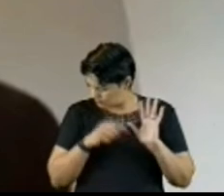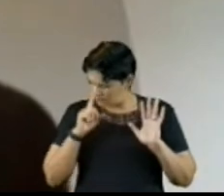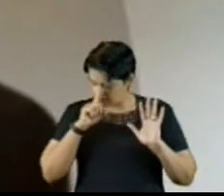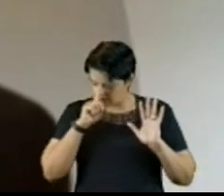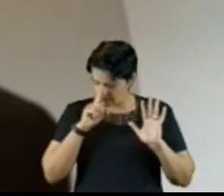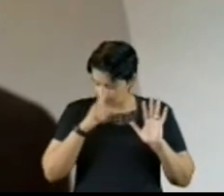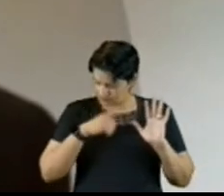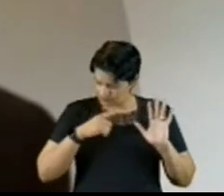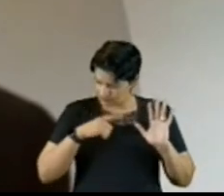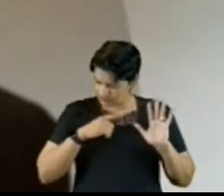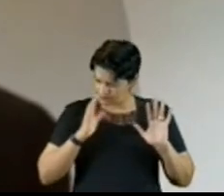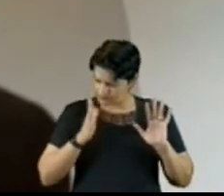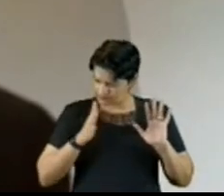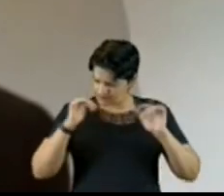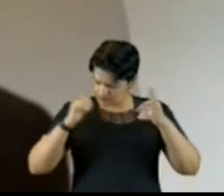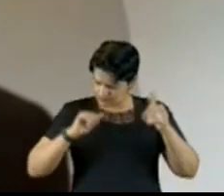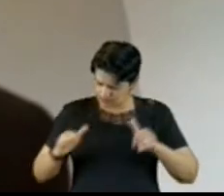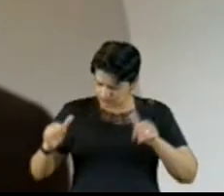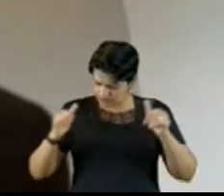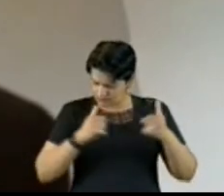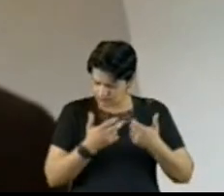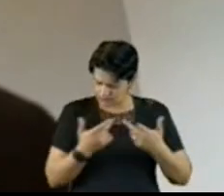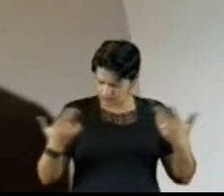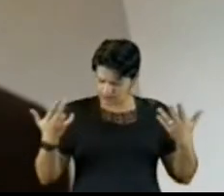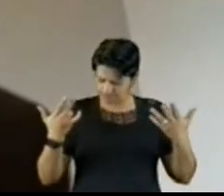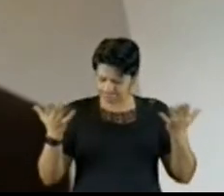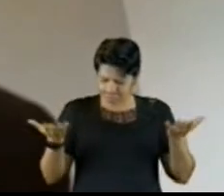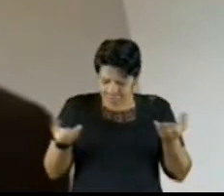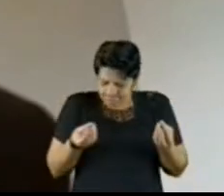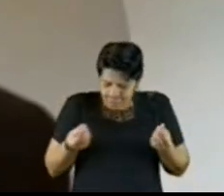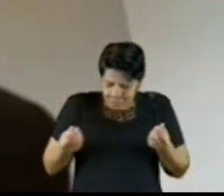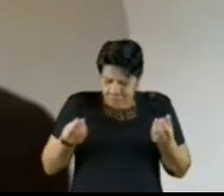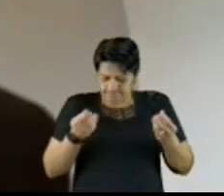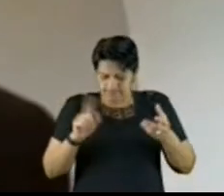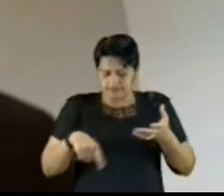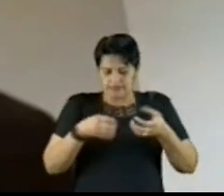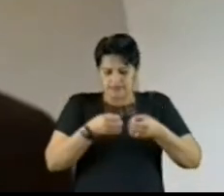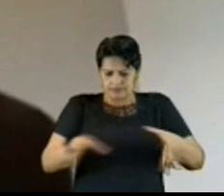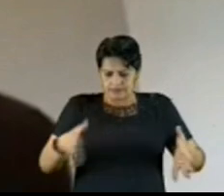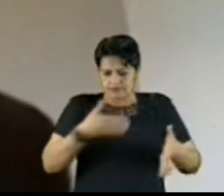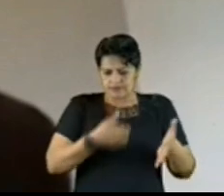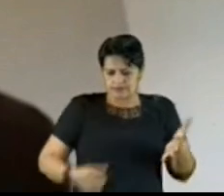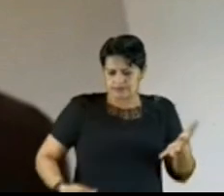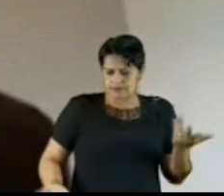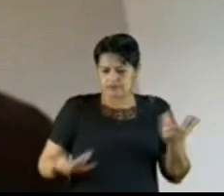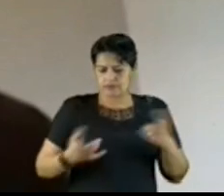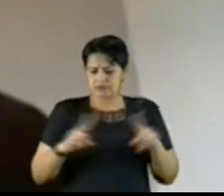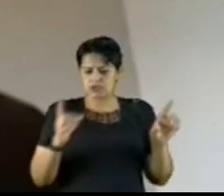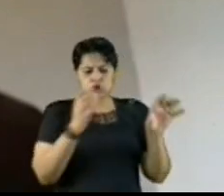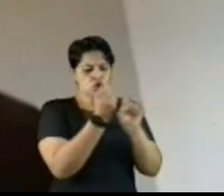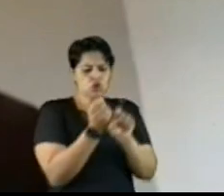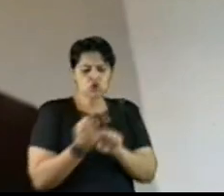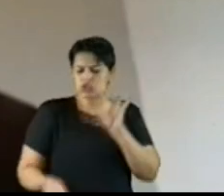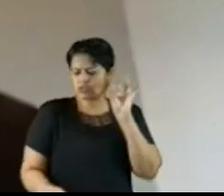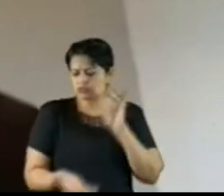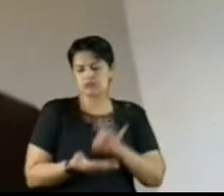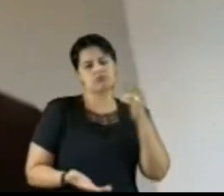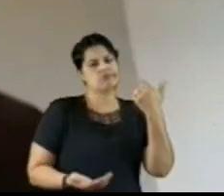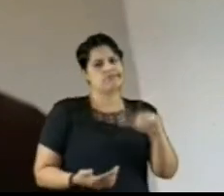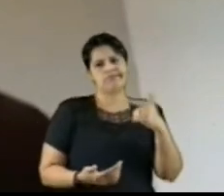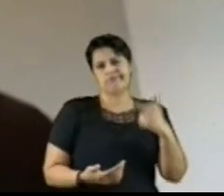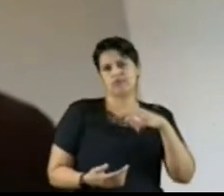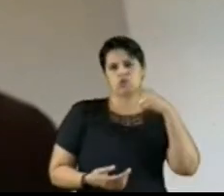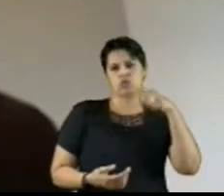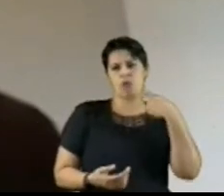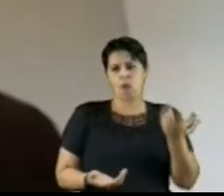foram analisados apenas de forma superficial os danos ao erário que não puderam ser quantificados de maneira adequada pela